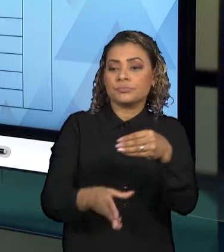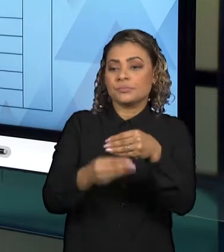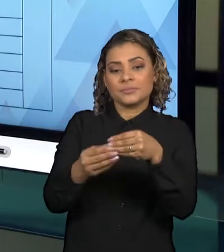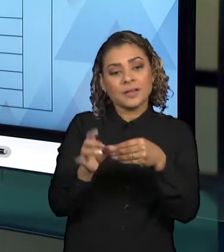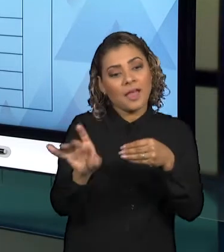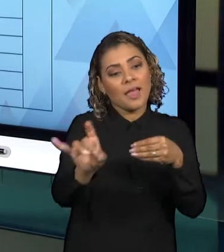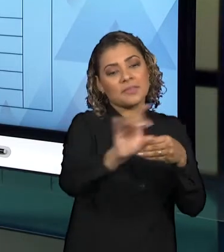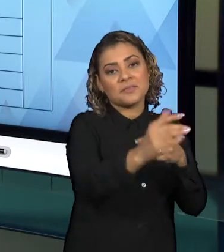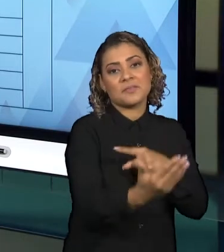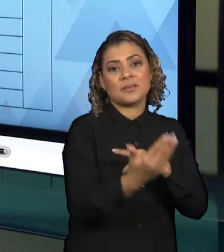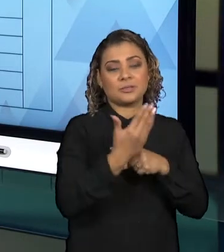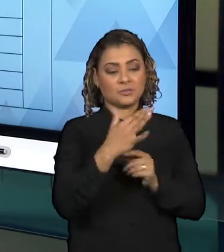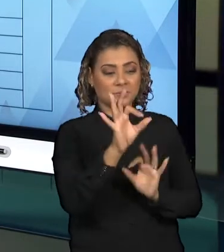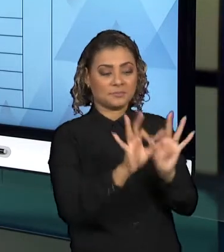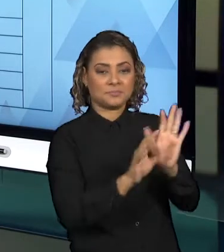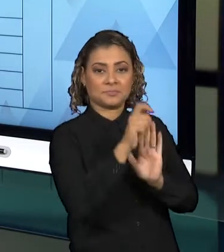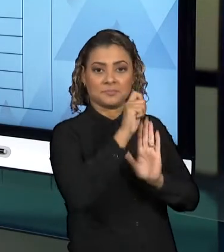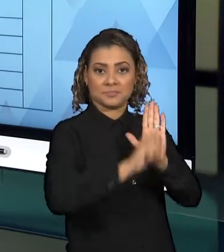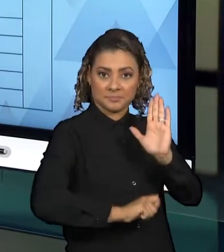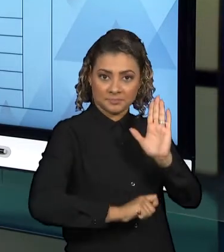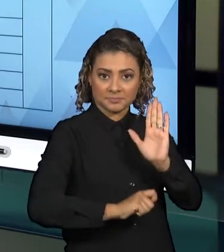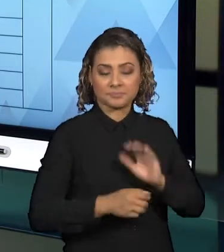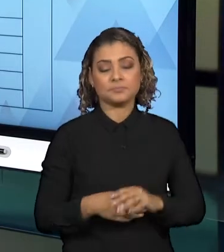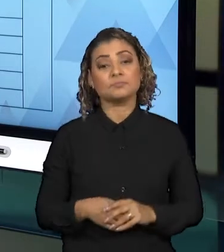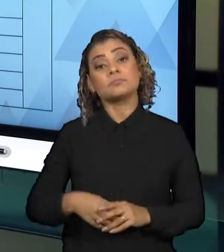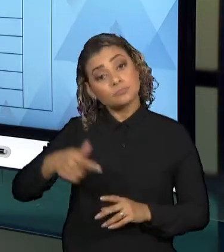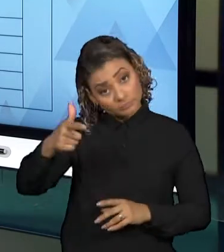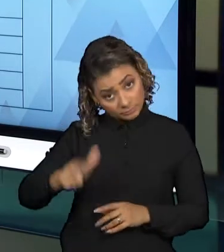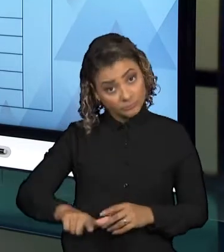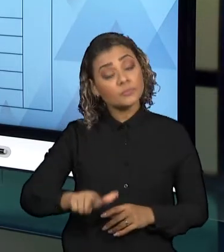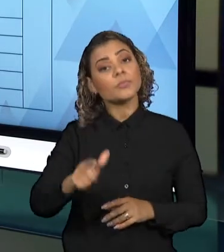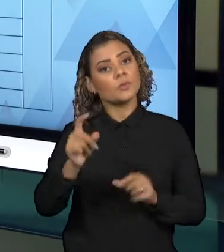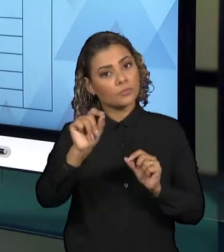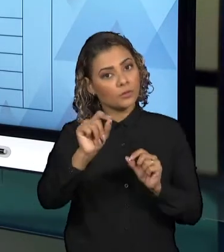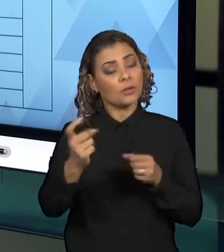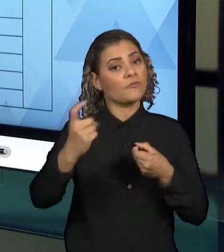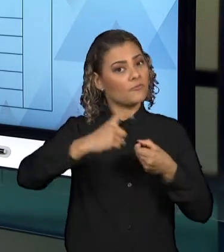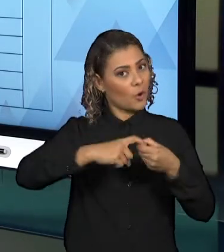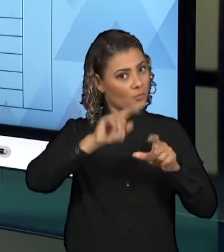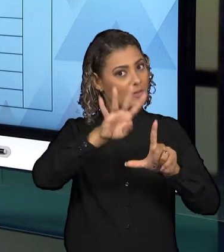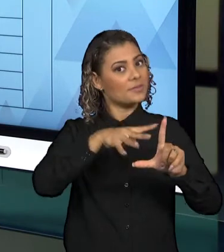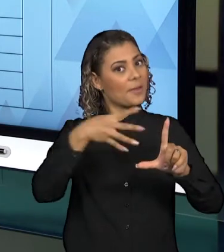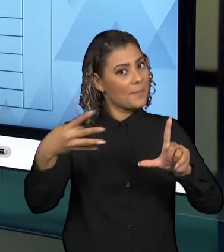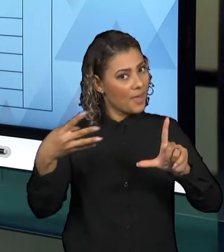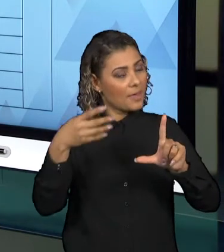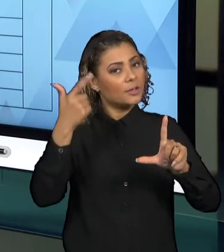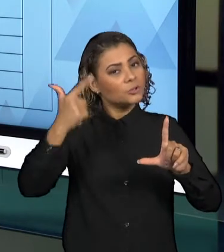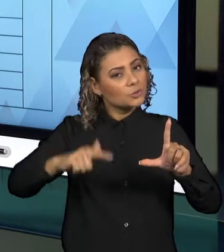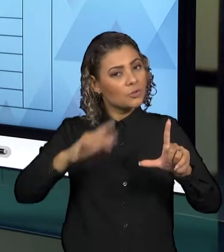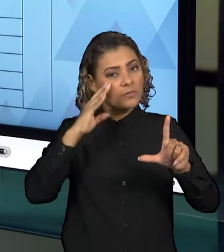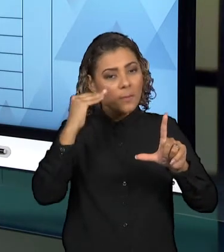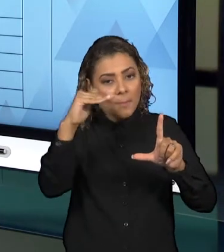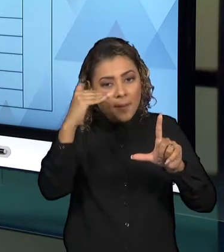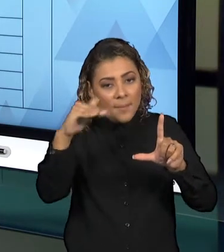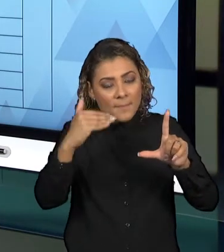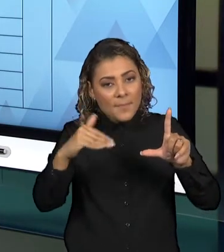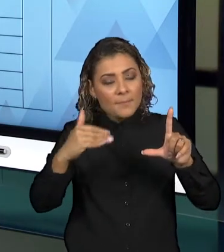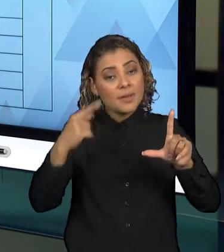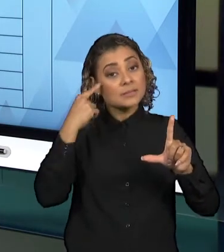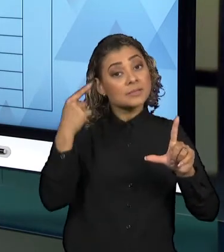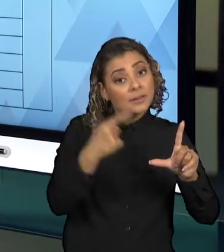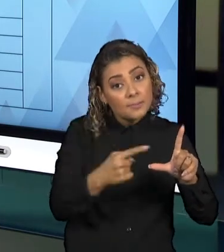um traz para essa atividade. Então, novamente, retomem a tabela de planejamento semanal e